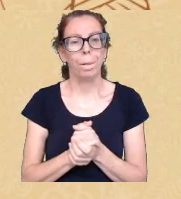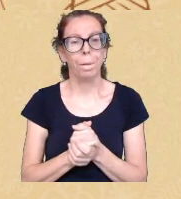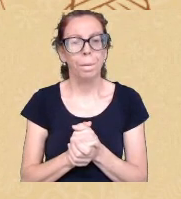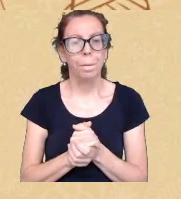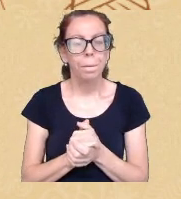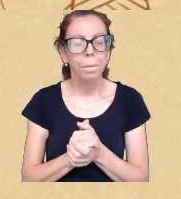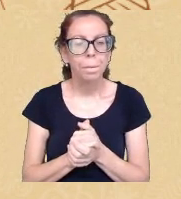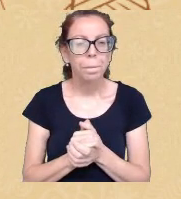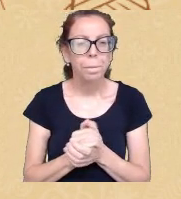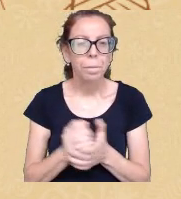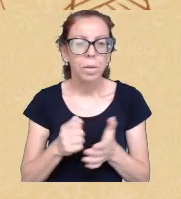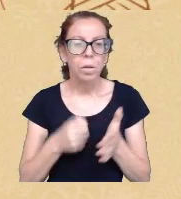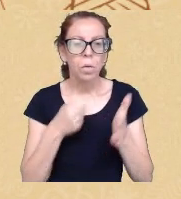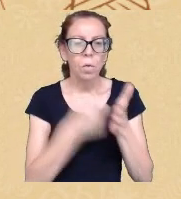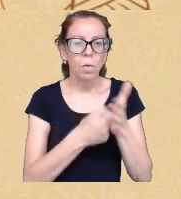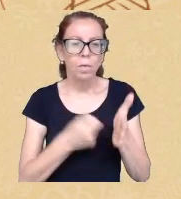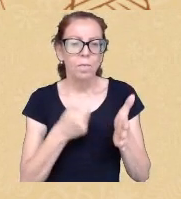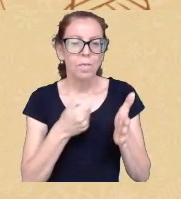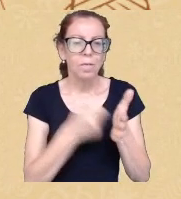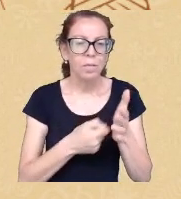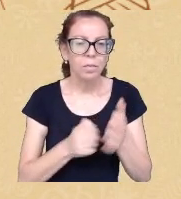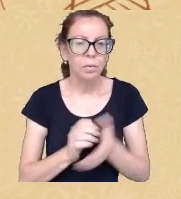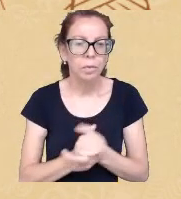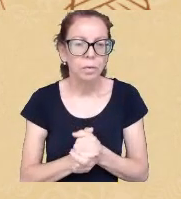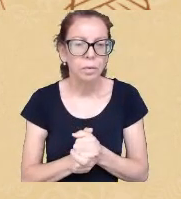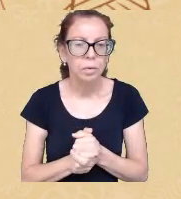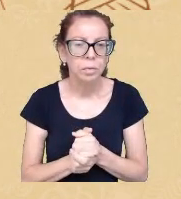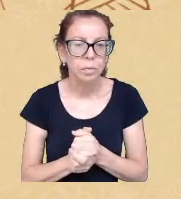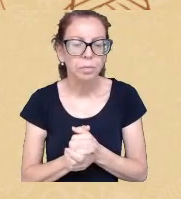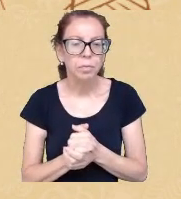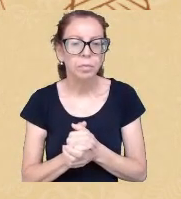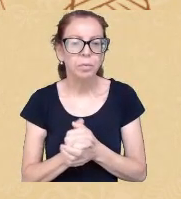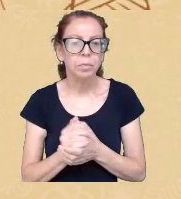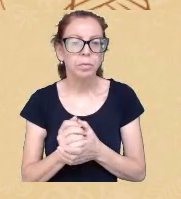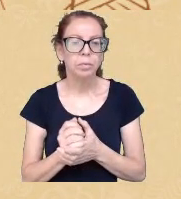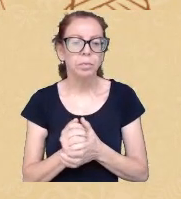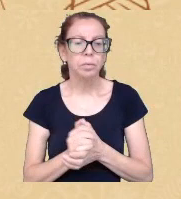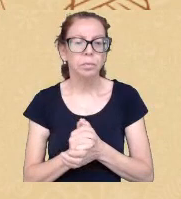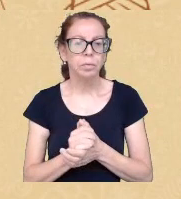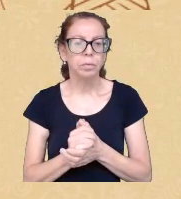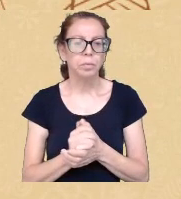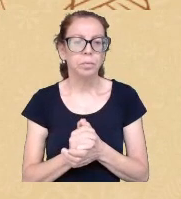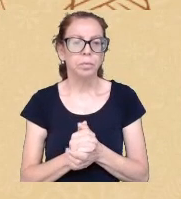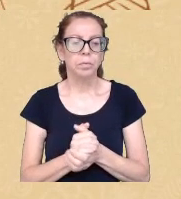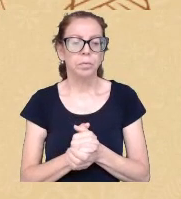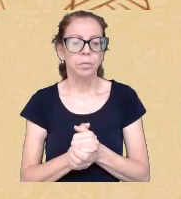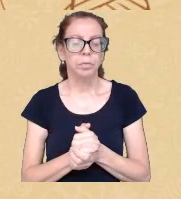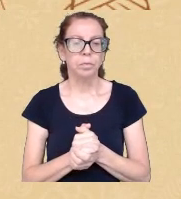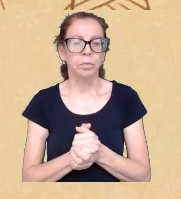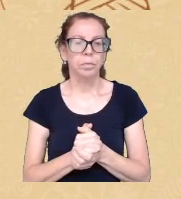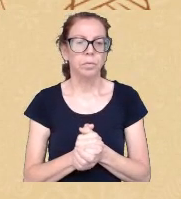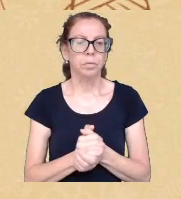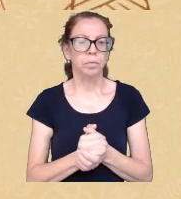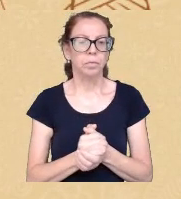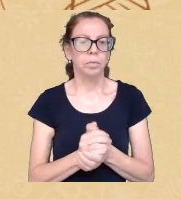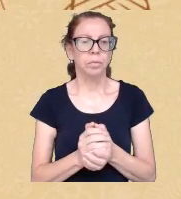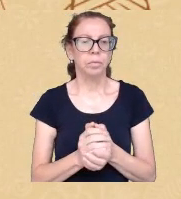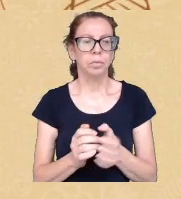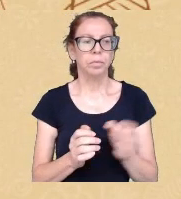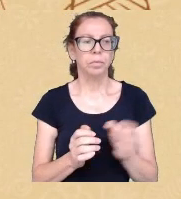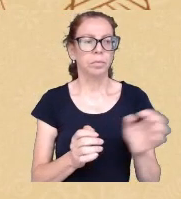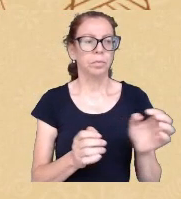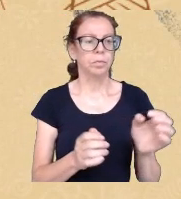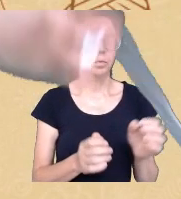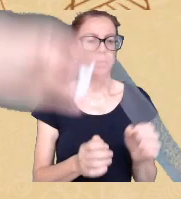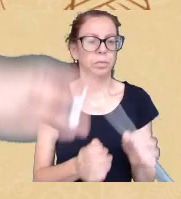a um a um modelo que temos de ciência de psicologia eu dou